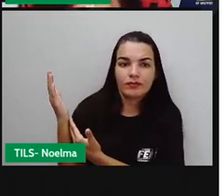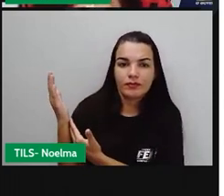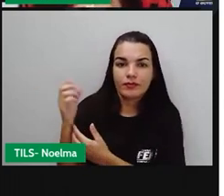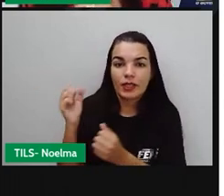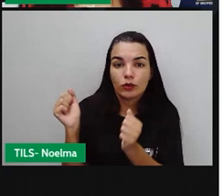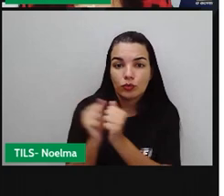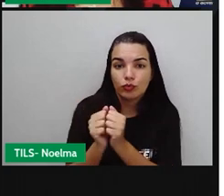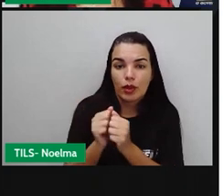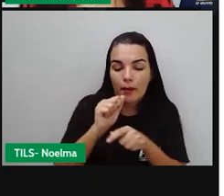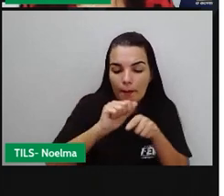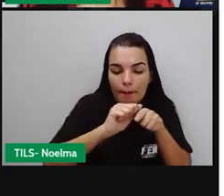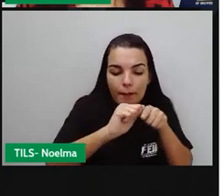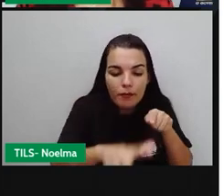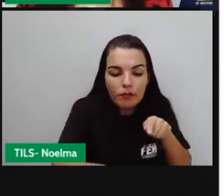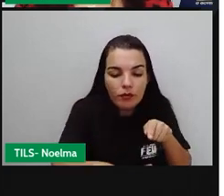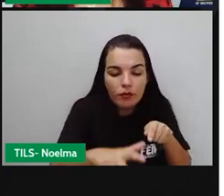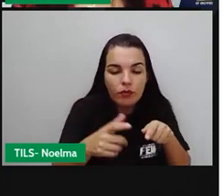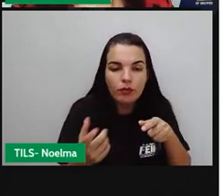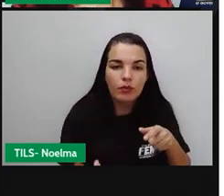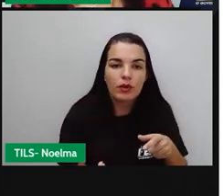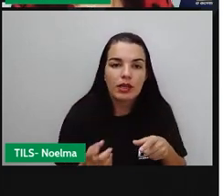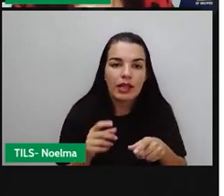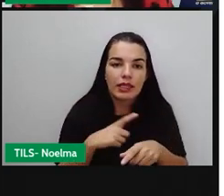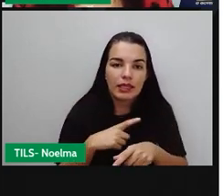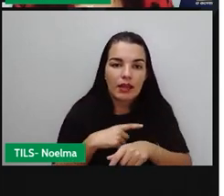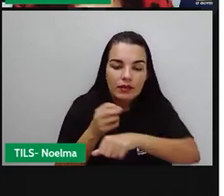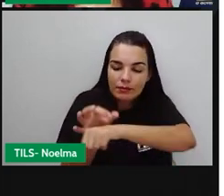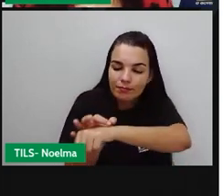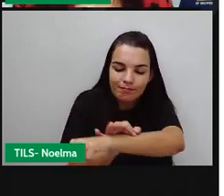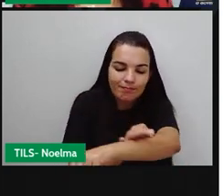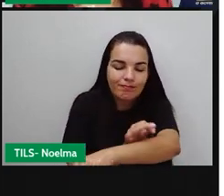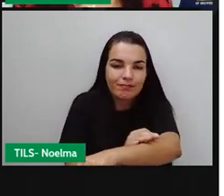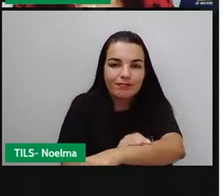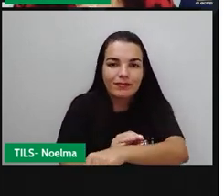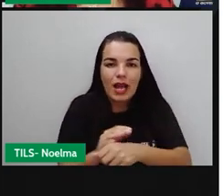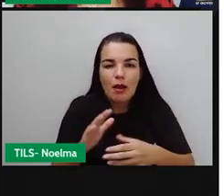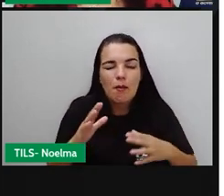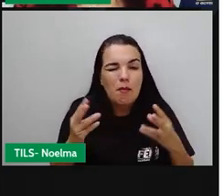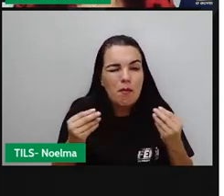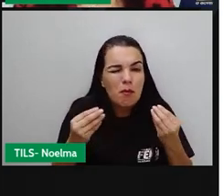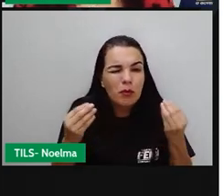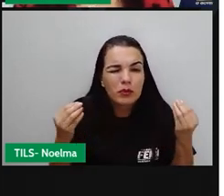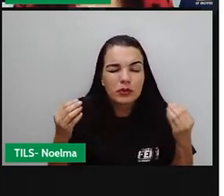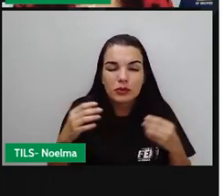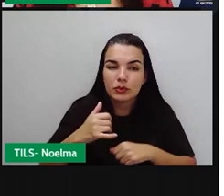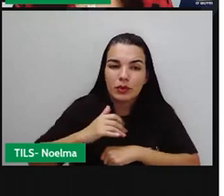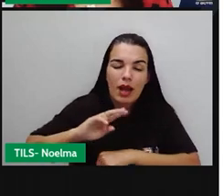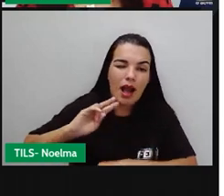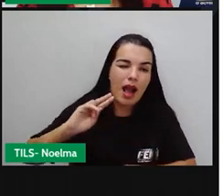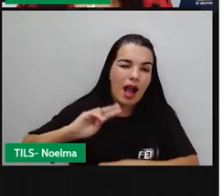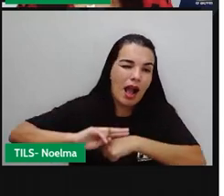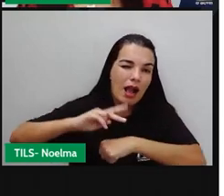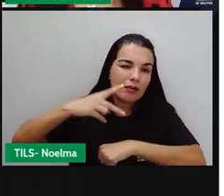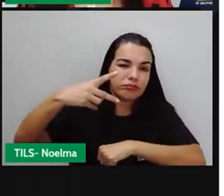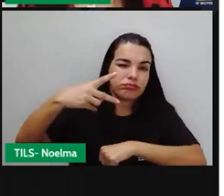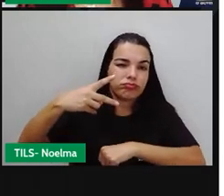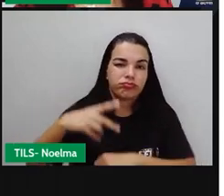E eles tiveram queimaduras de terceiro grau, né?